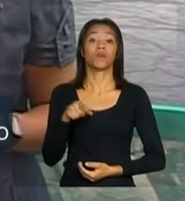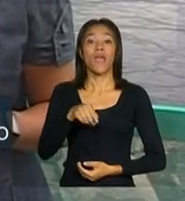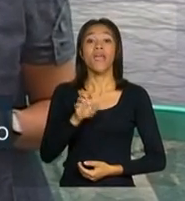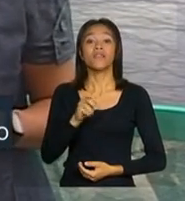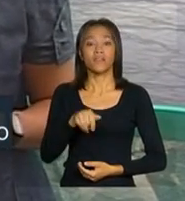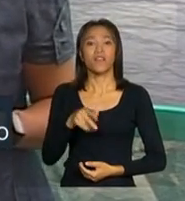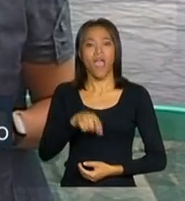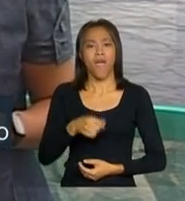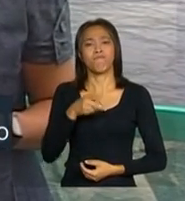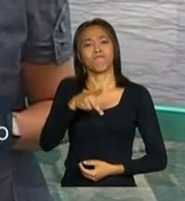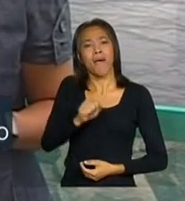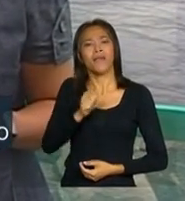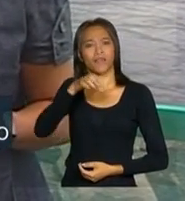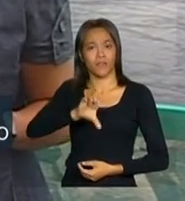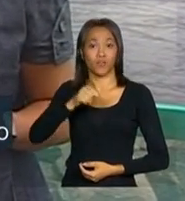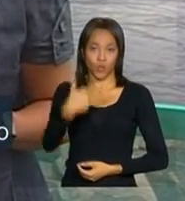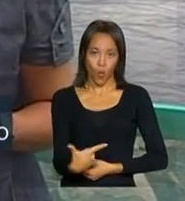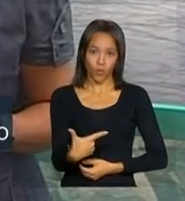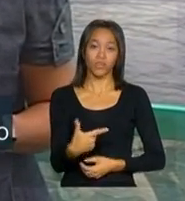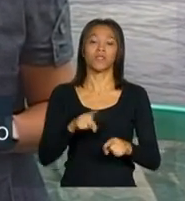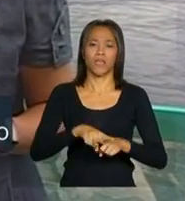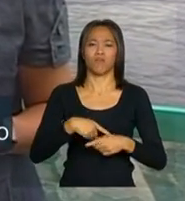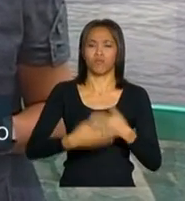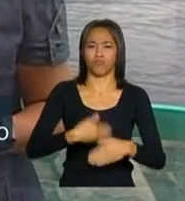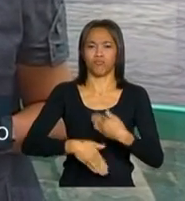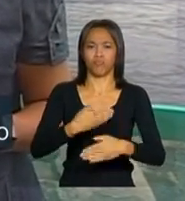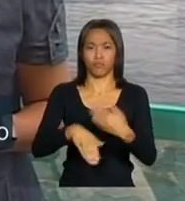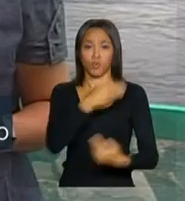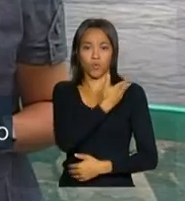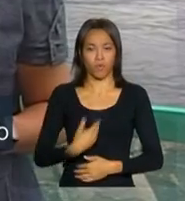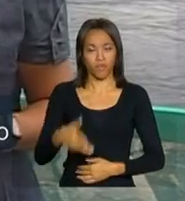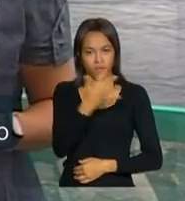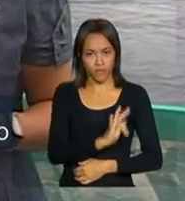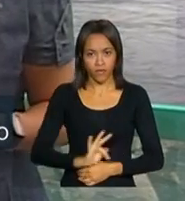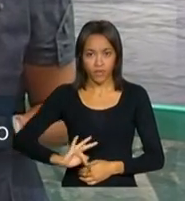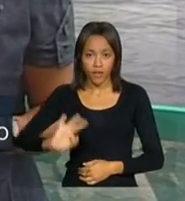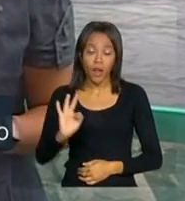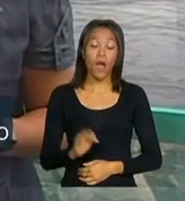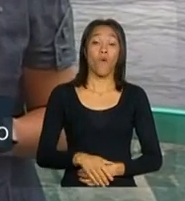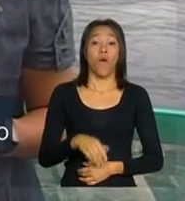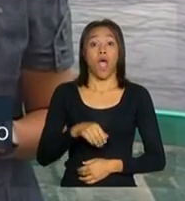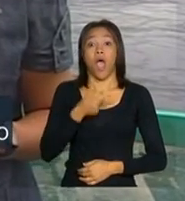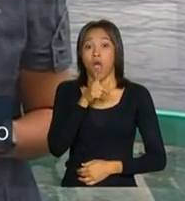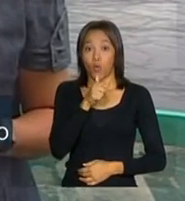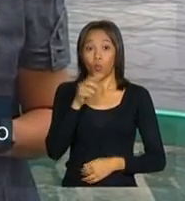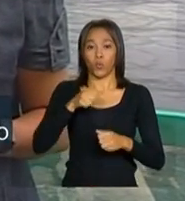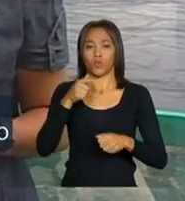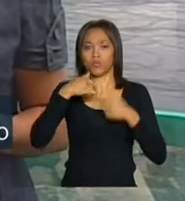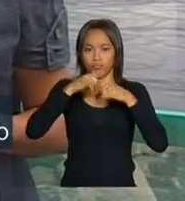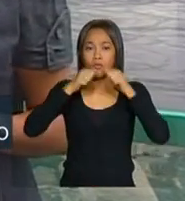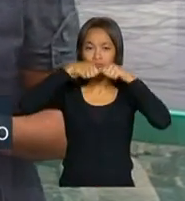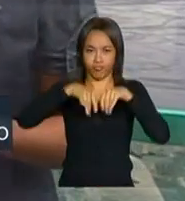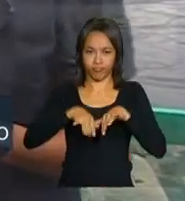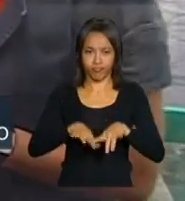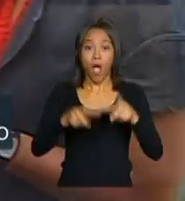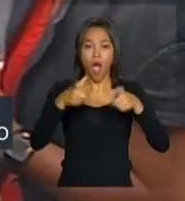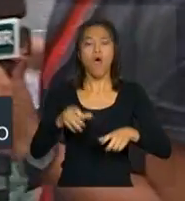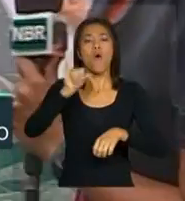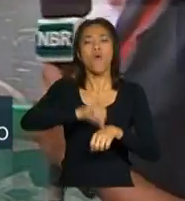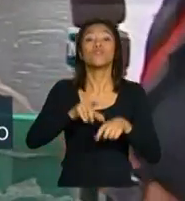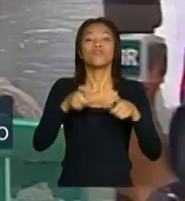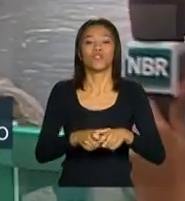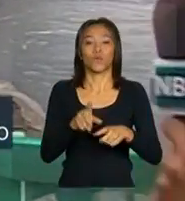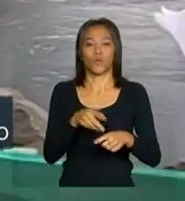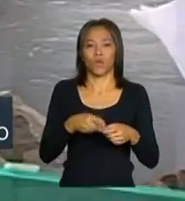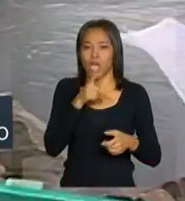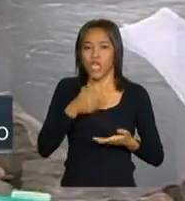parte do PAC-2, o Programa de Aceleração do Crescimento do Governo Federal. A usina hidrelétrica de Estreito está localizada no rio